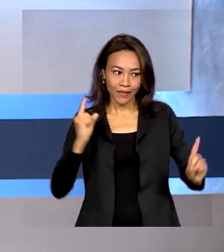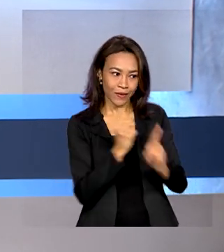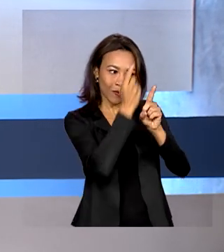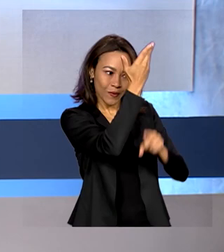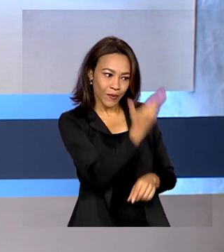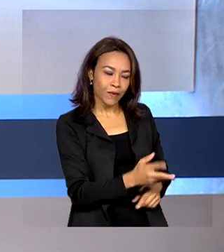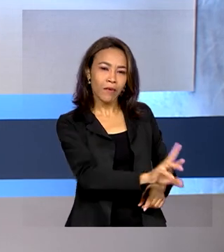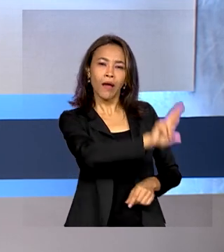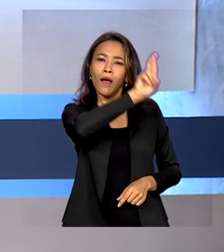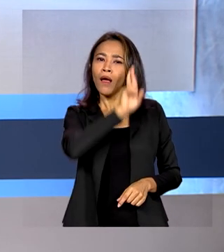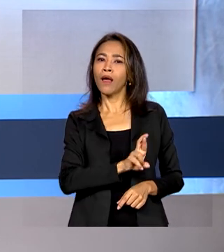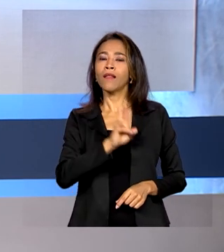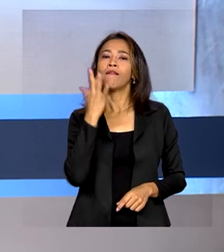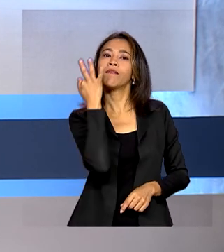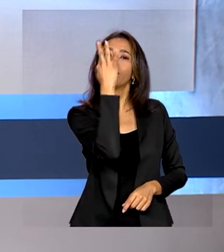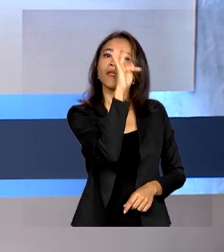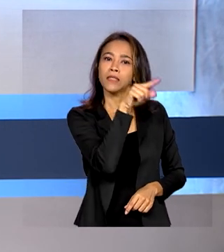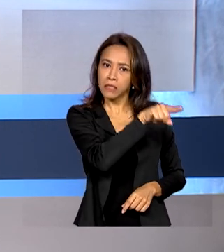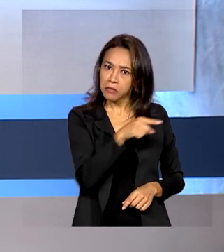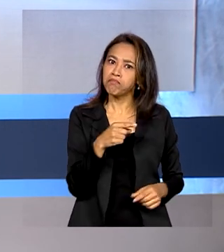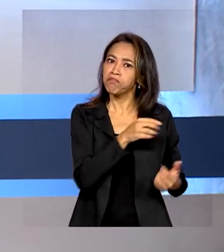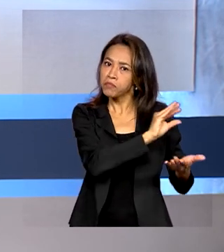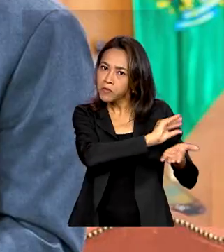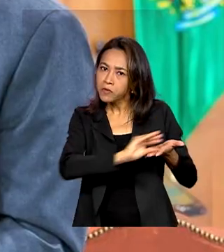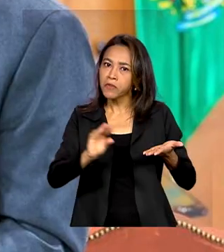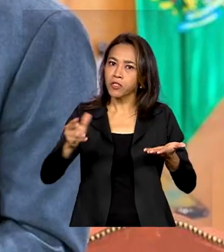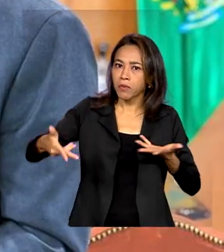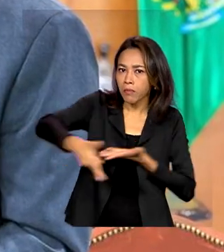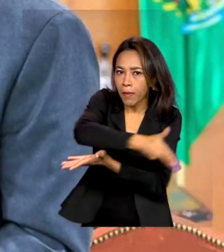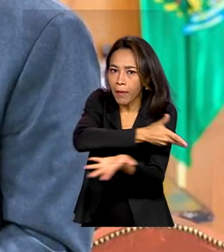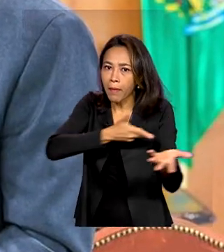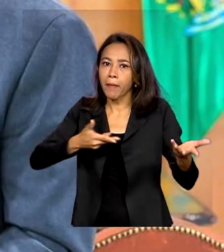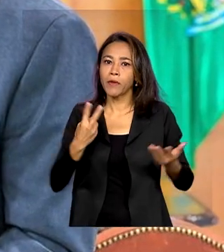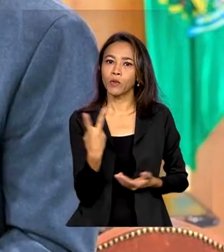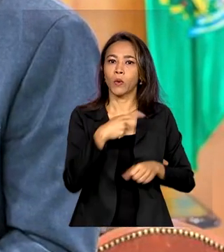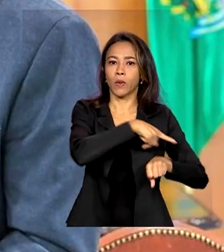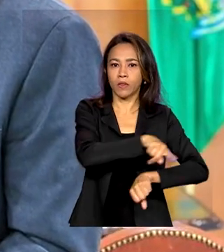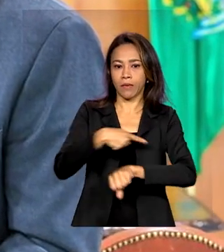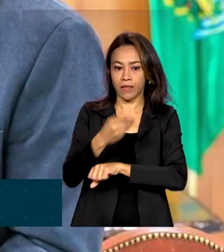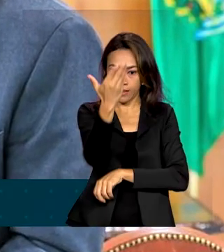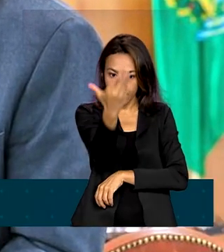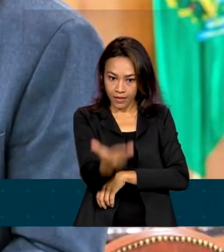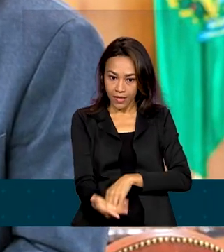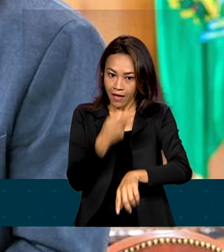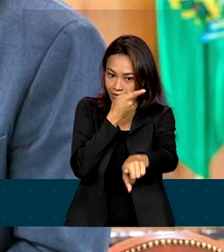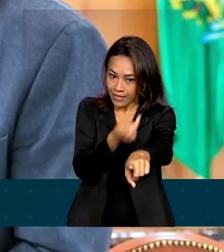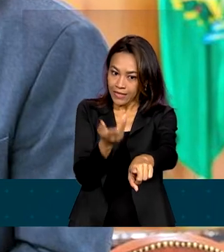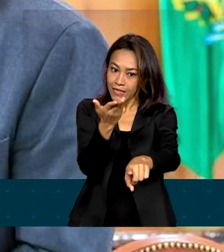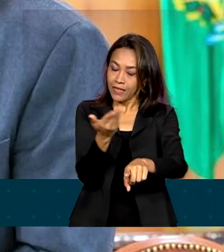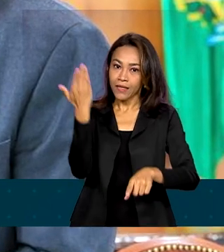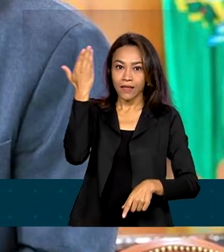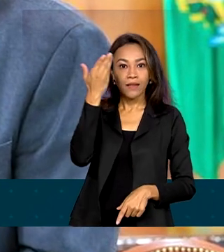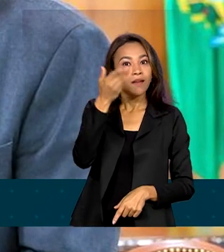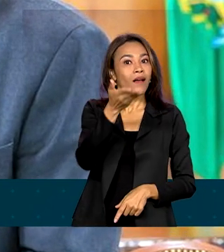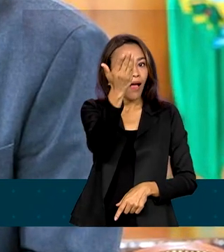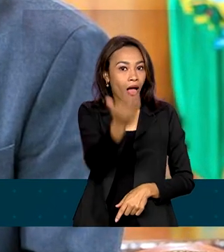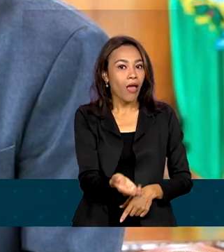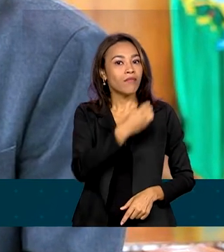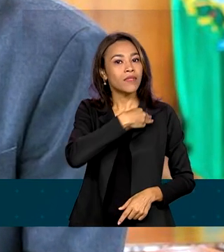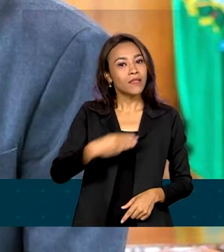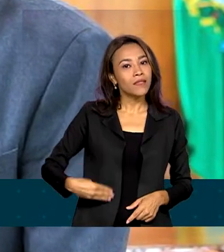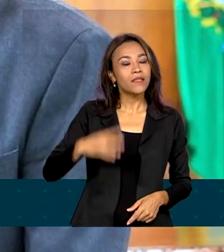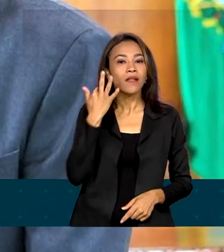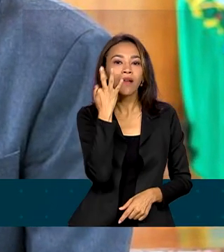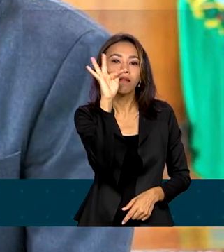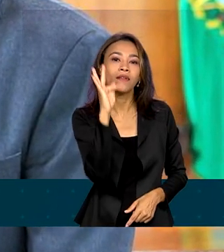defendeu mais investimentos entre os dois países. A visita da embaixadora Caterine Colonar, ministra da Europa e